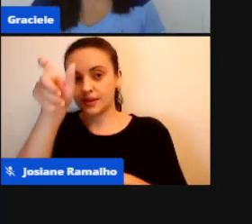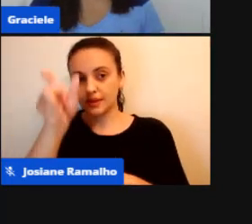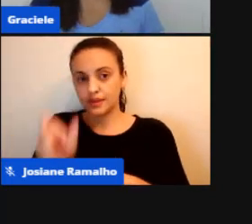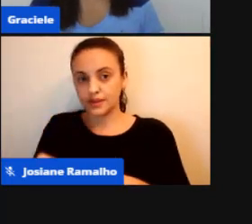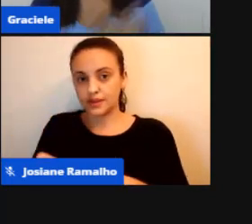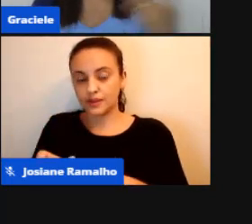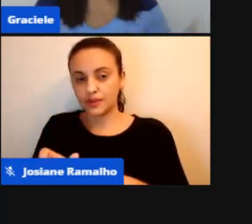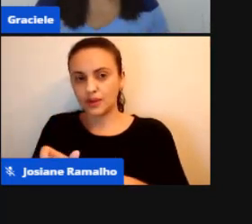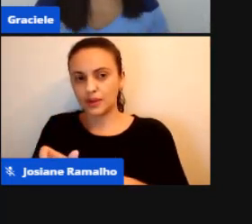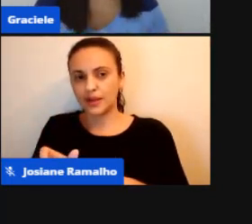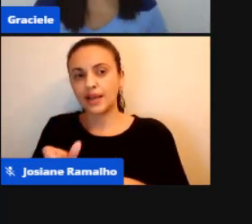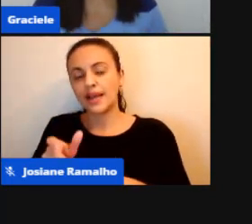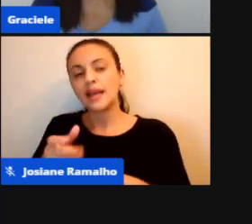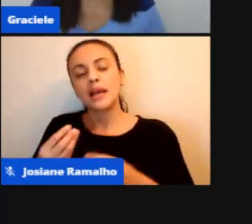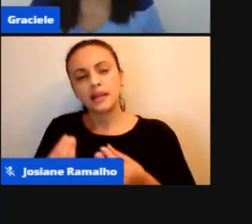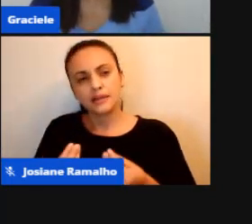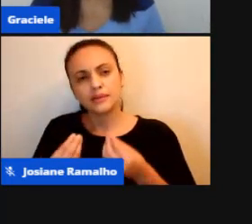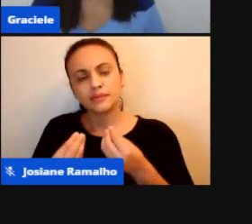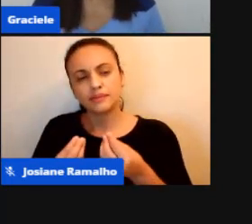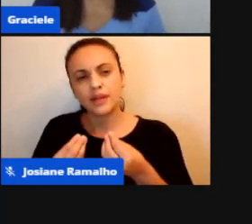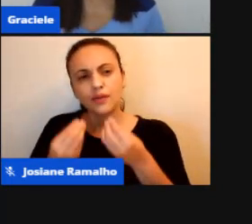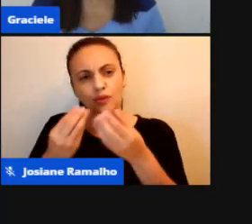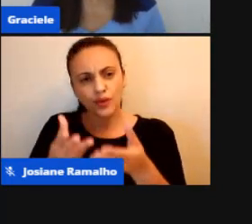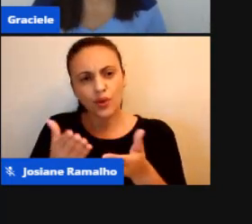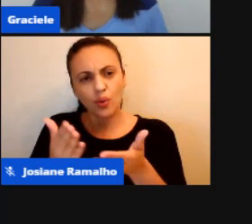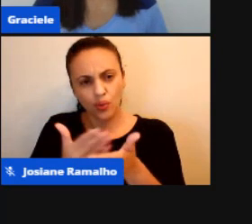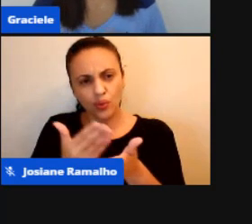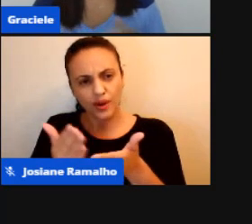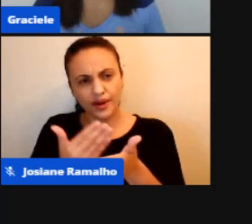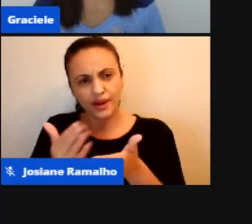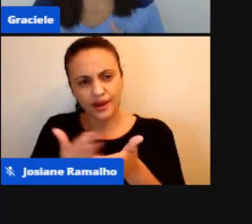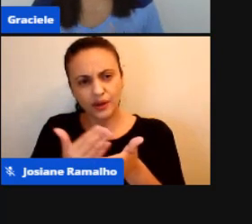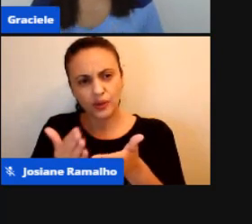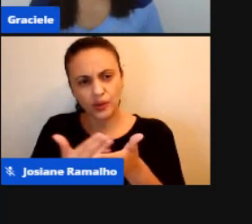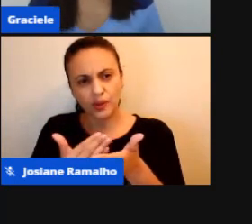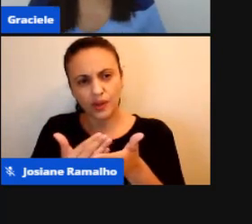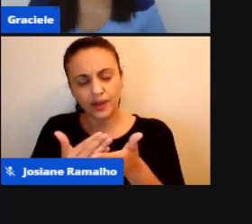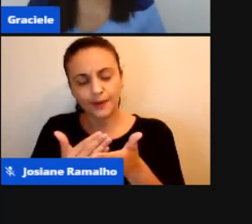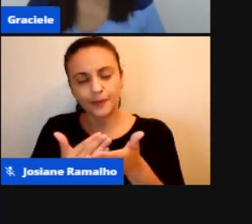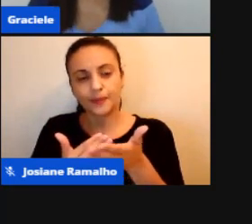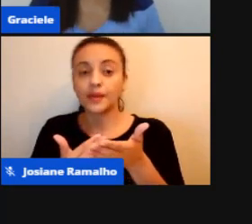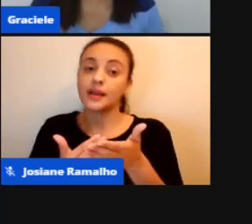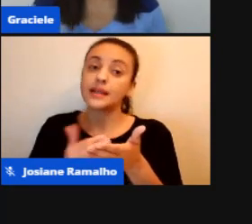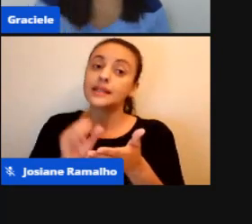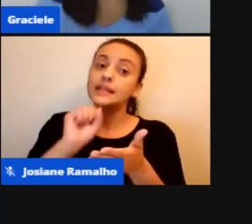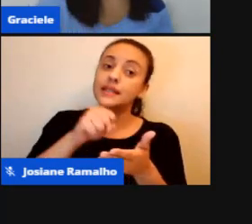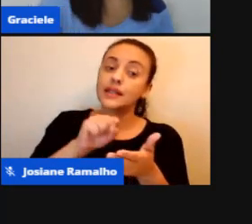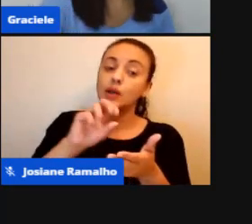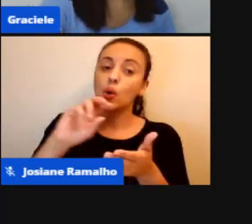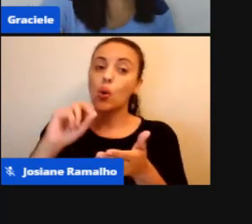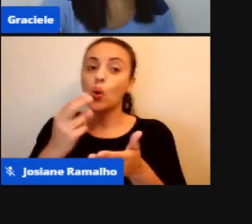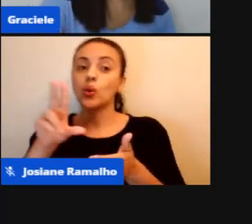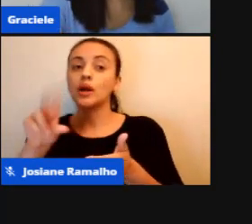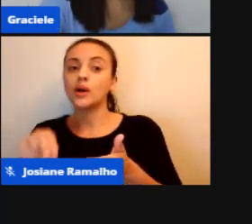se ele devolver o caderno ou não, né? E aí você vai colocar se não parcial.